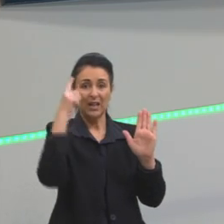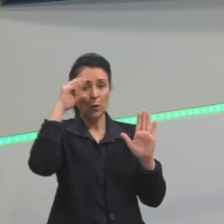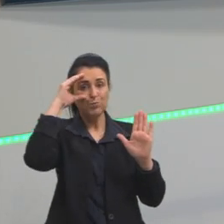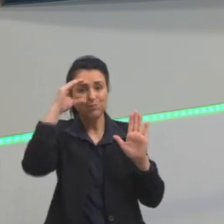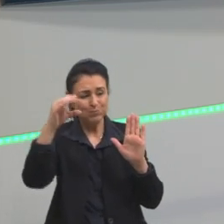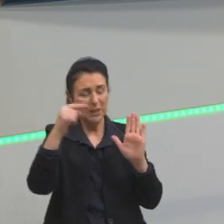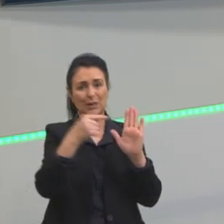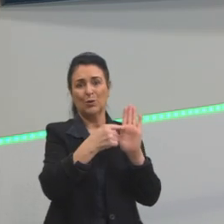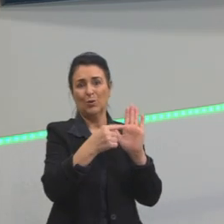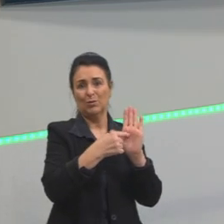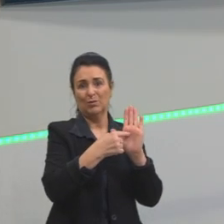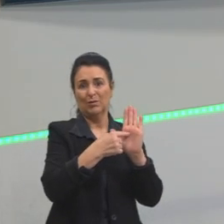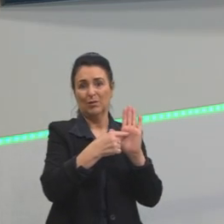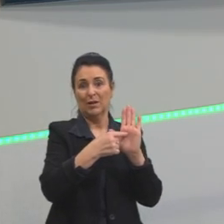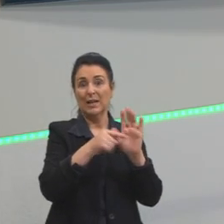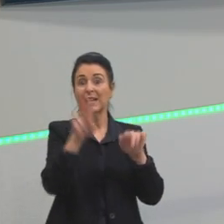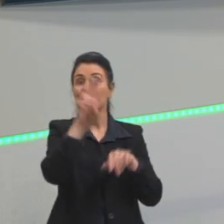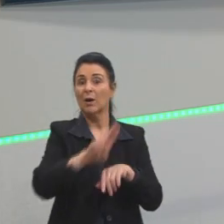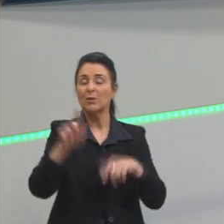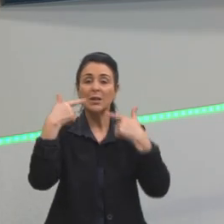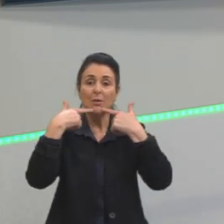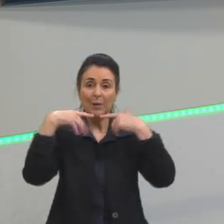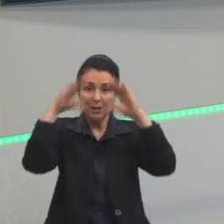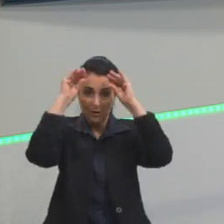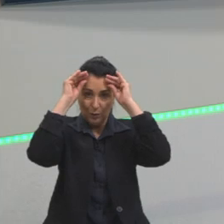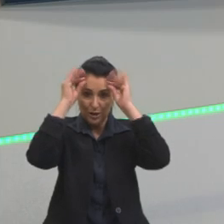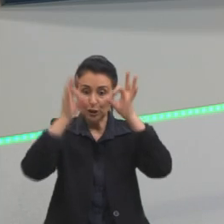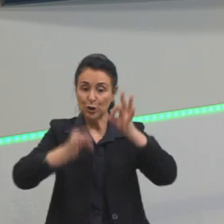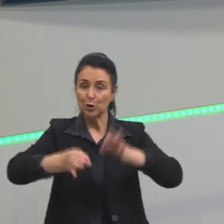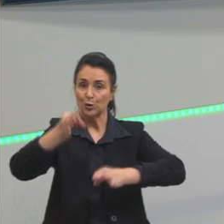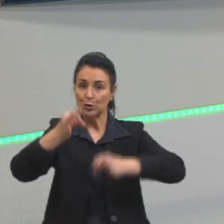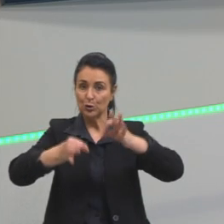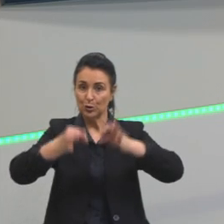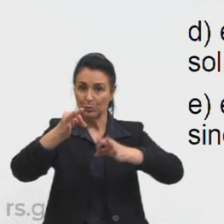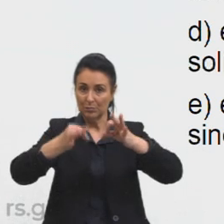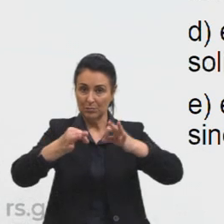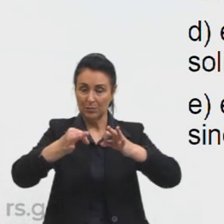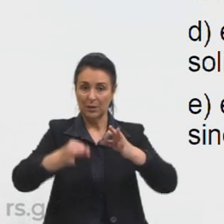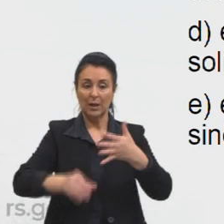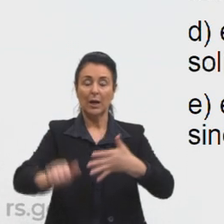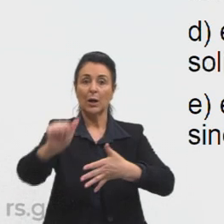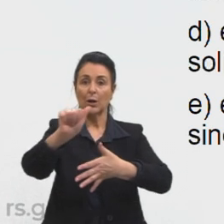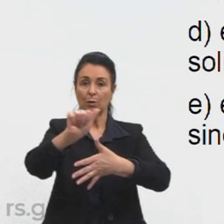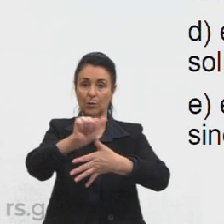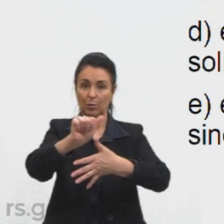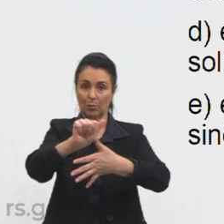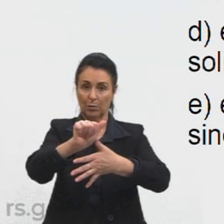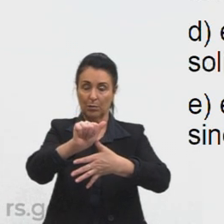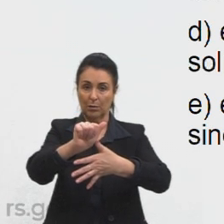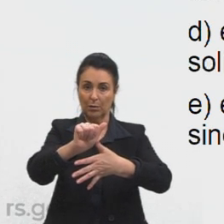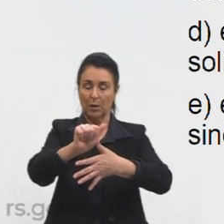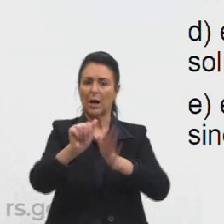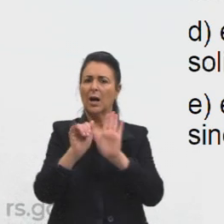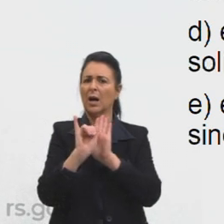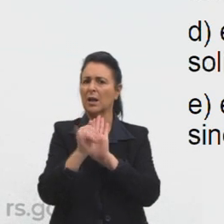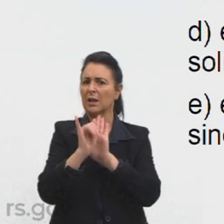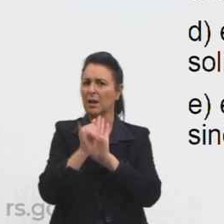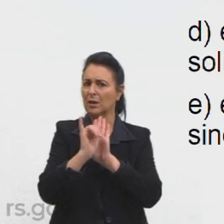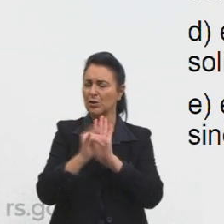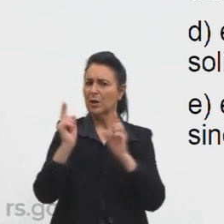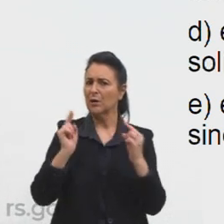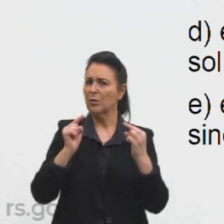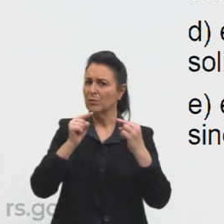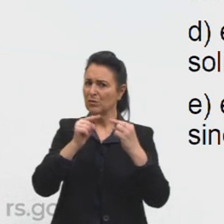jurídica o que nos fez este texto letra A ele permite a narrativa seja objetiva e